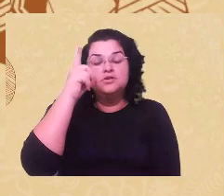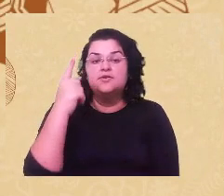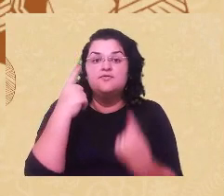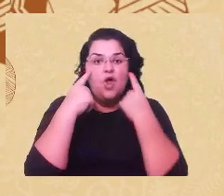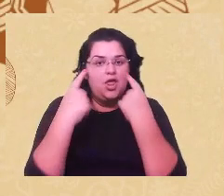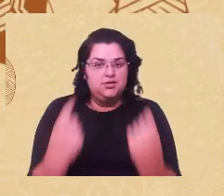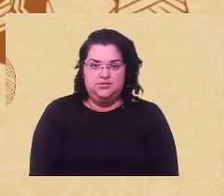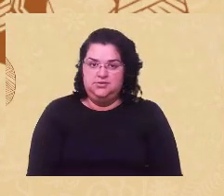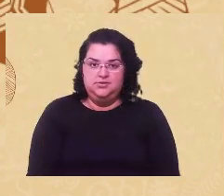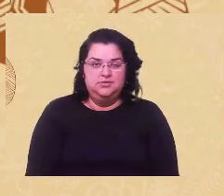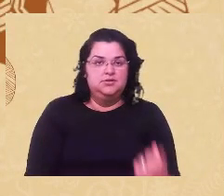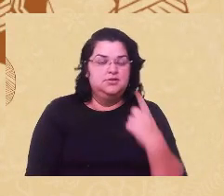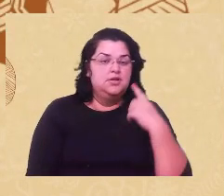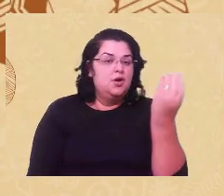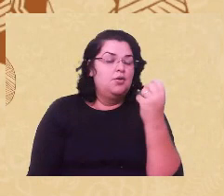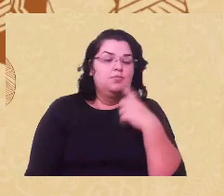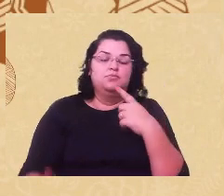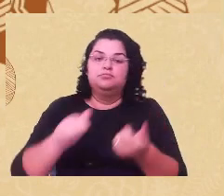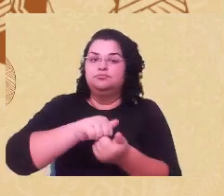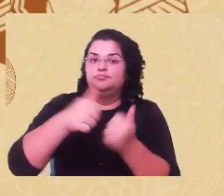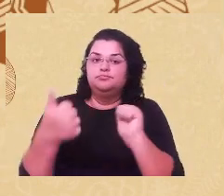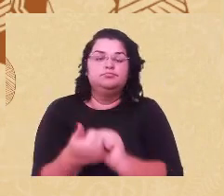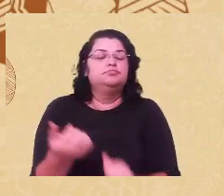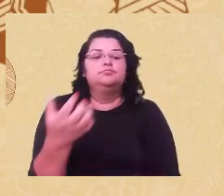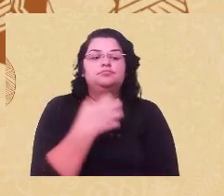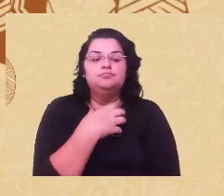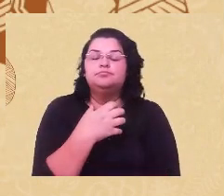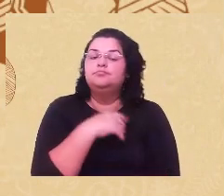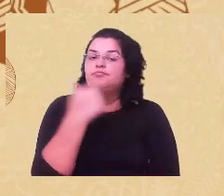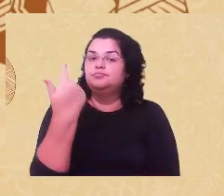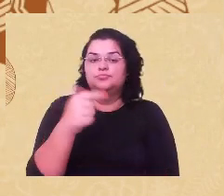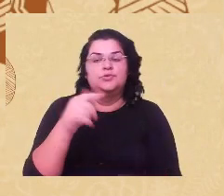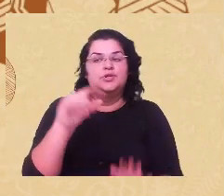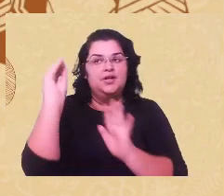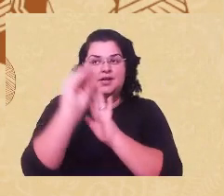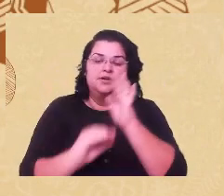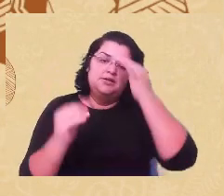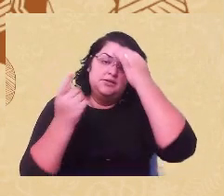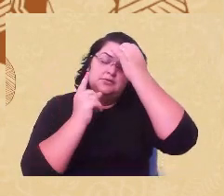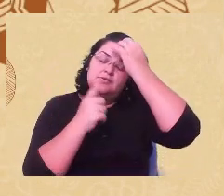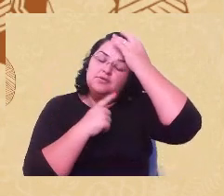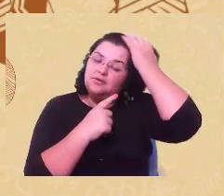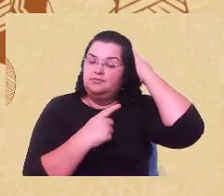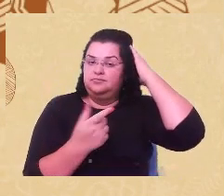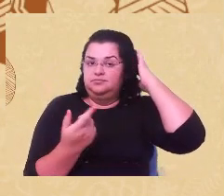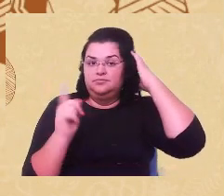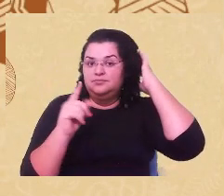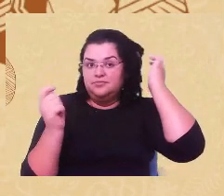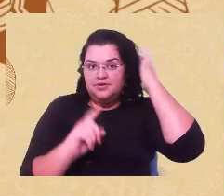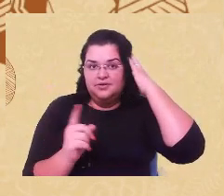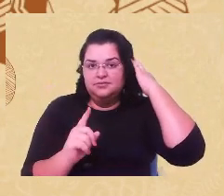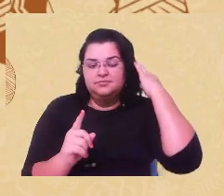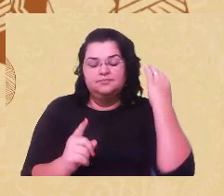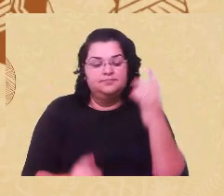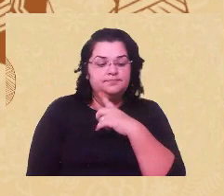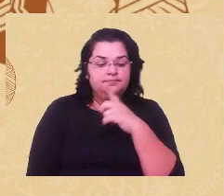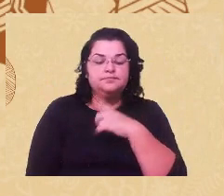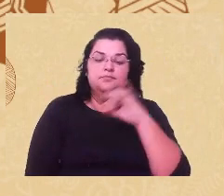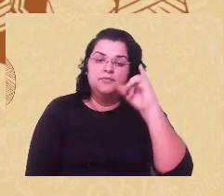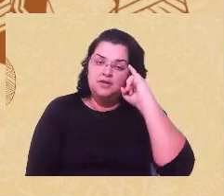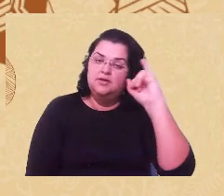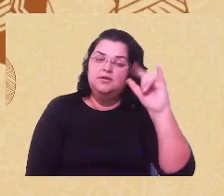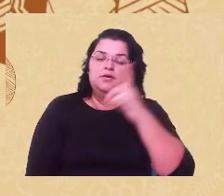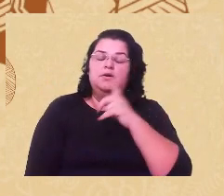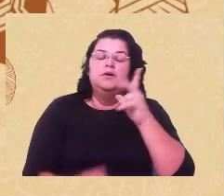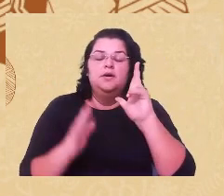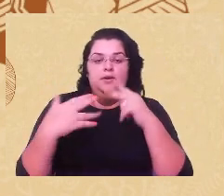adequar esses sujeitos que não se encaixam, que não cabem, e a Lugones, ela vai propor uma ideia de desumanização,